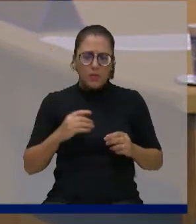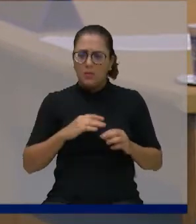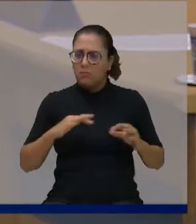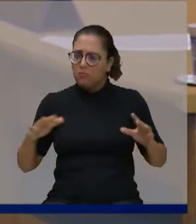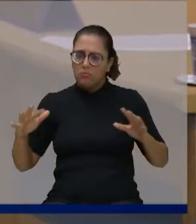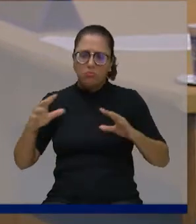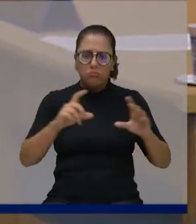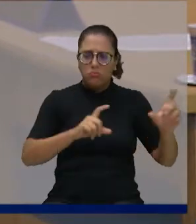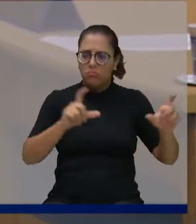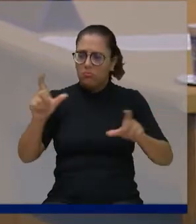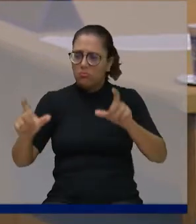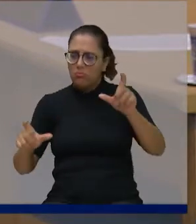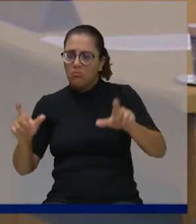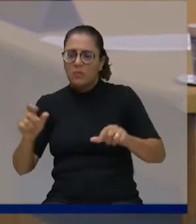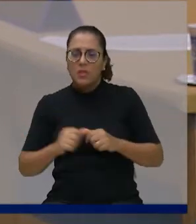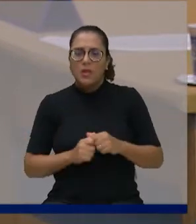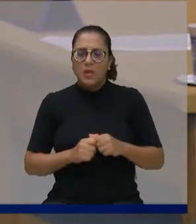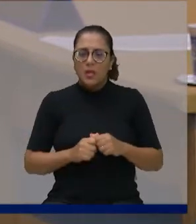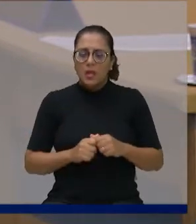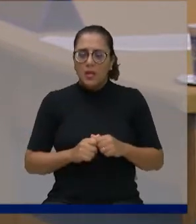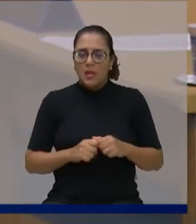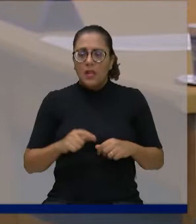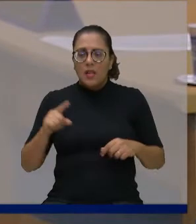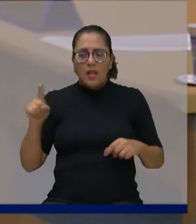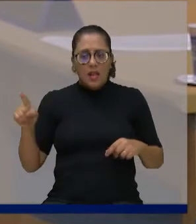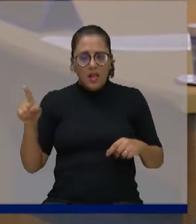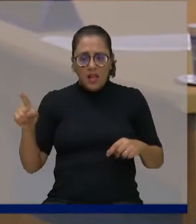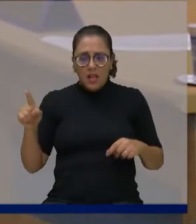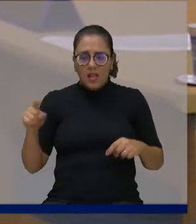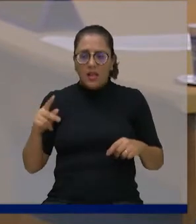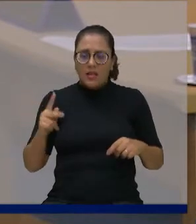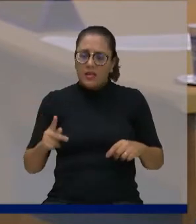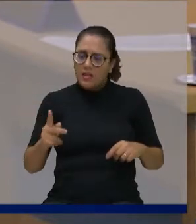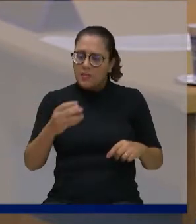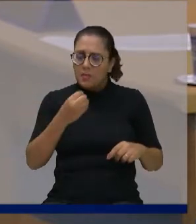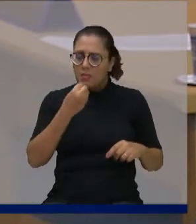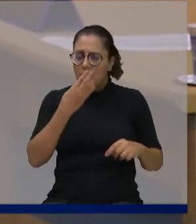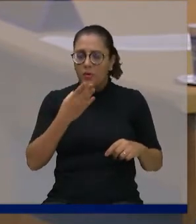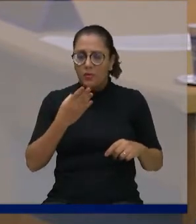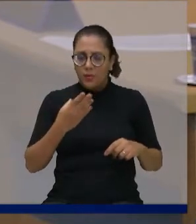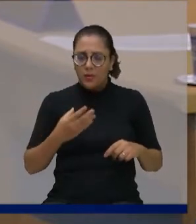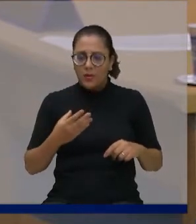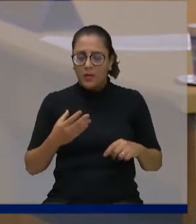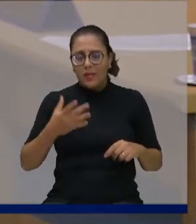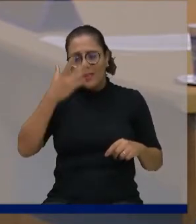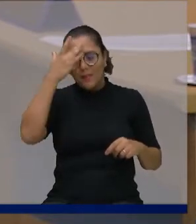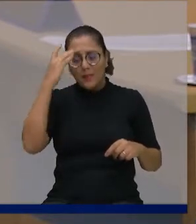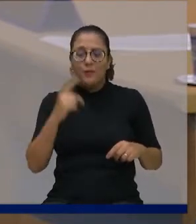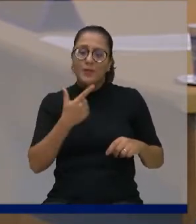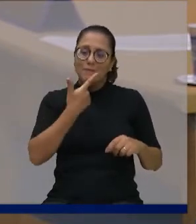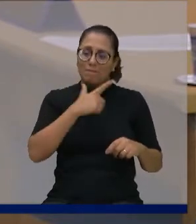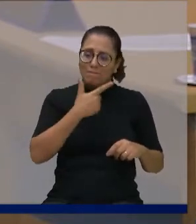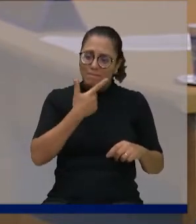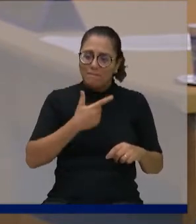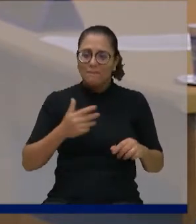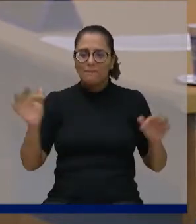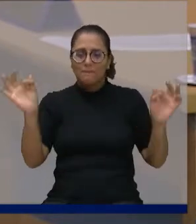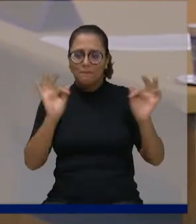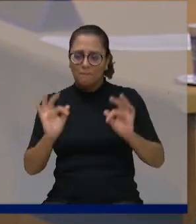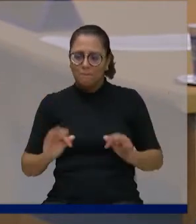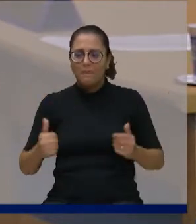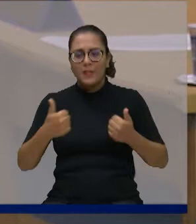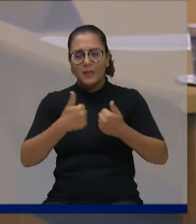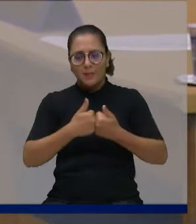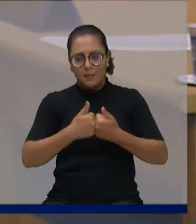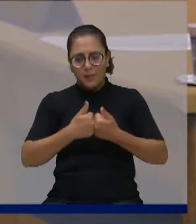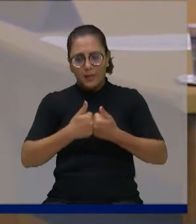Sua bondade e inocência fazia quem estivesse ao seu redor rir e exagerar e enxergar